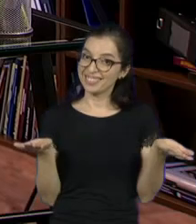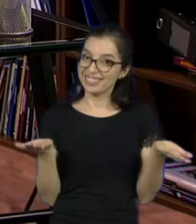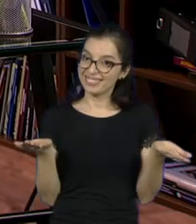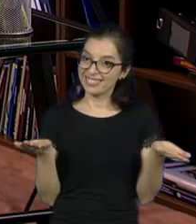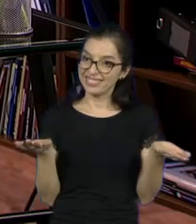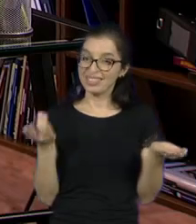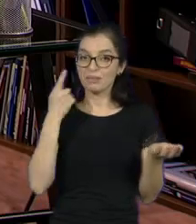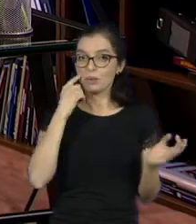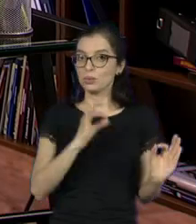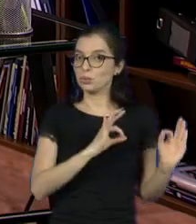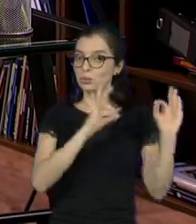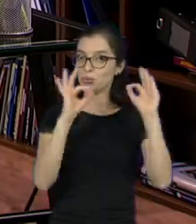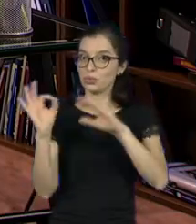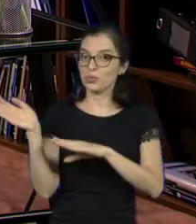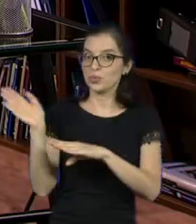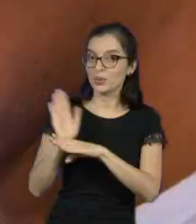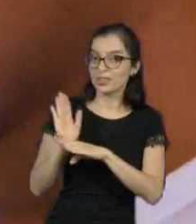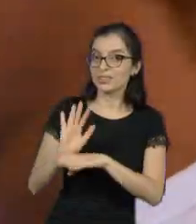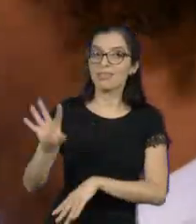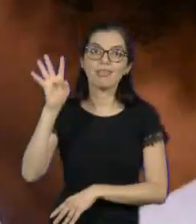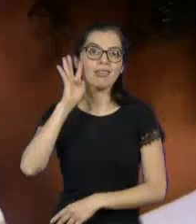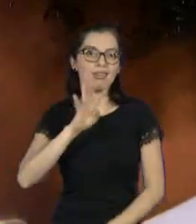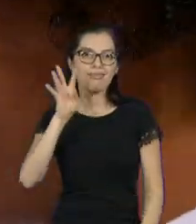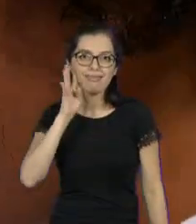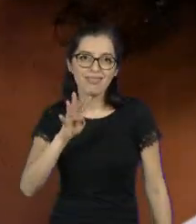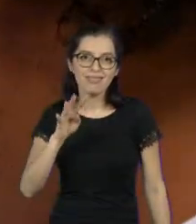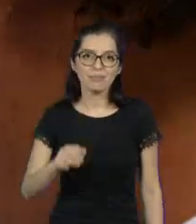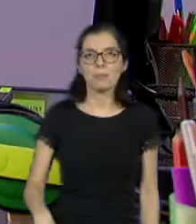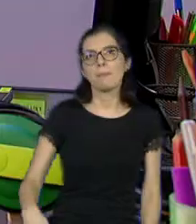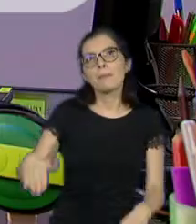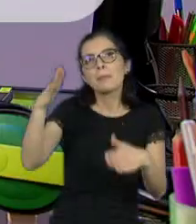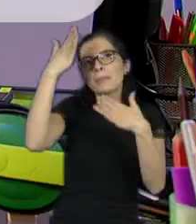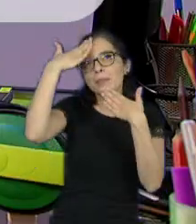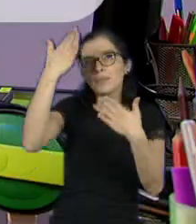uns vídeos aqui, tu é inspiradaço. Valeu.